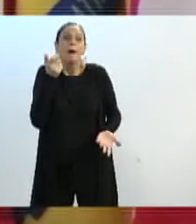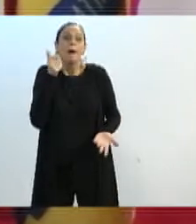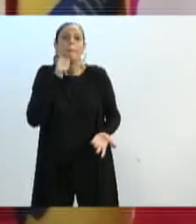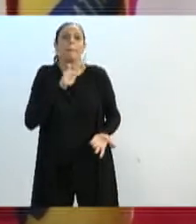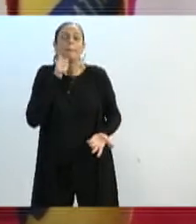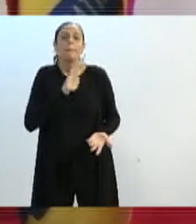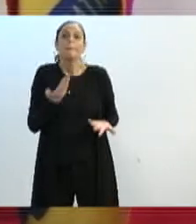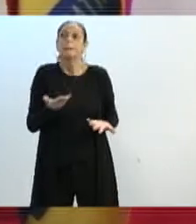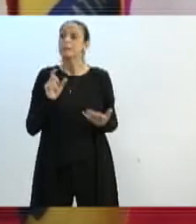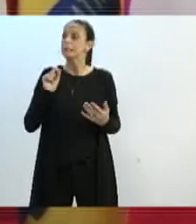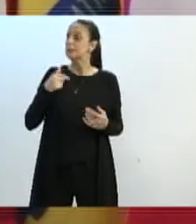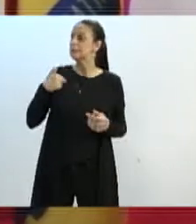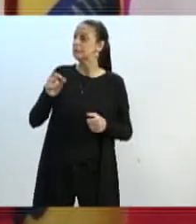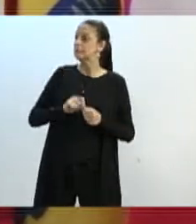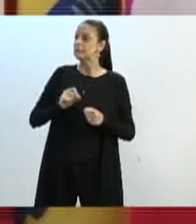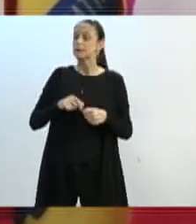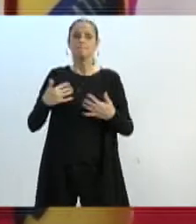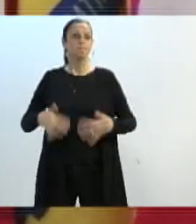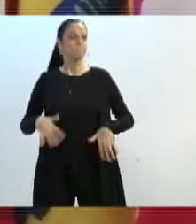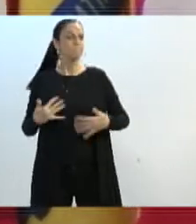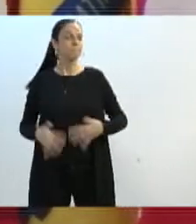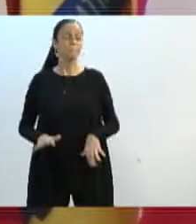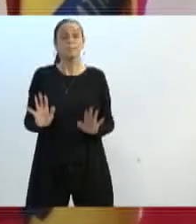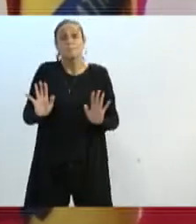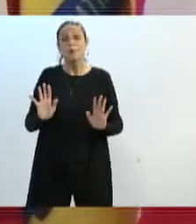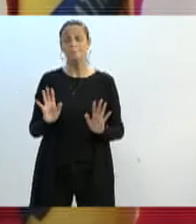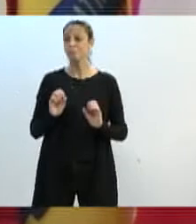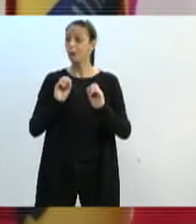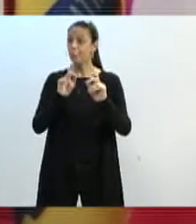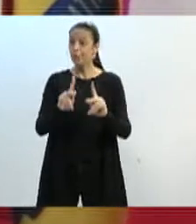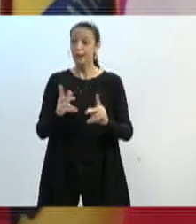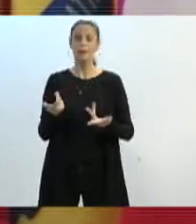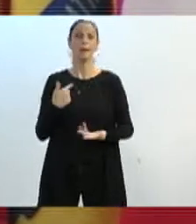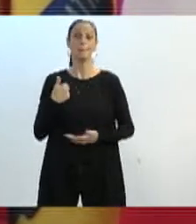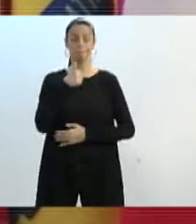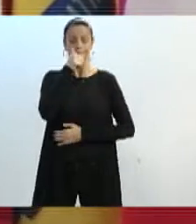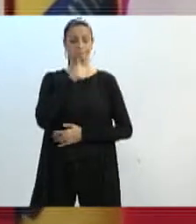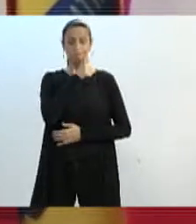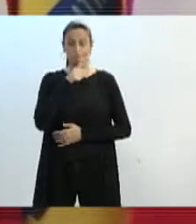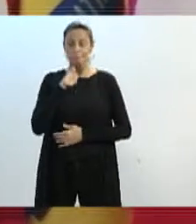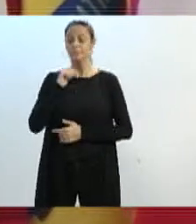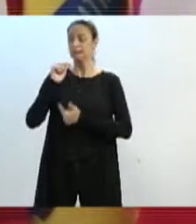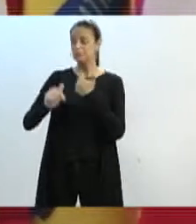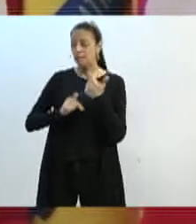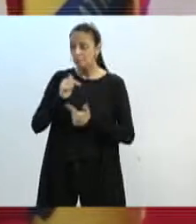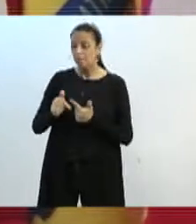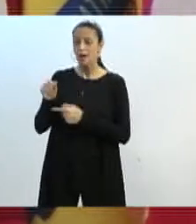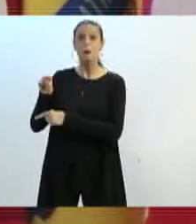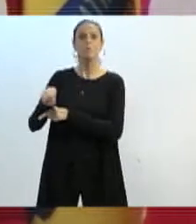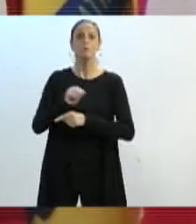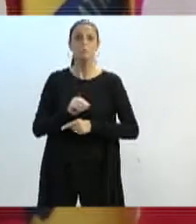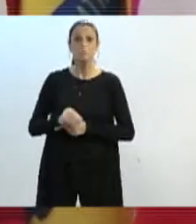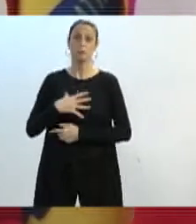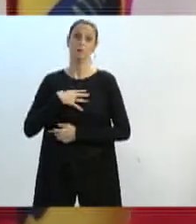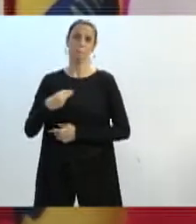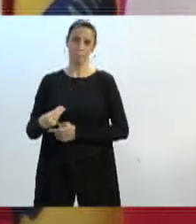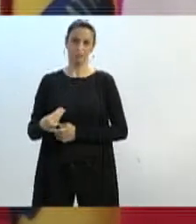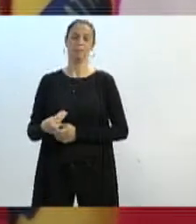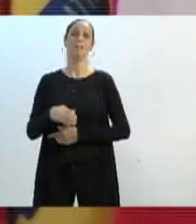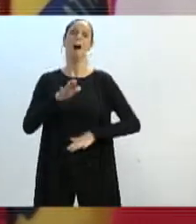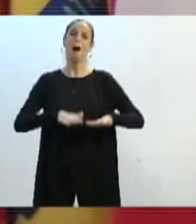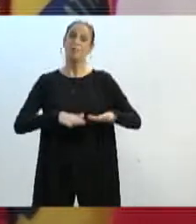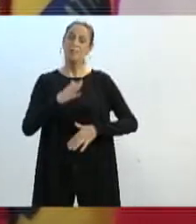abdicar dela mesma para dar oportunidades, para dar comida para os seus próprios filhos. E, nesse sentido que ela abdica dela mesma,